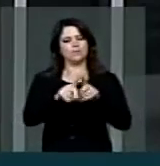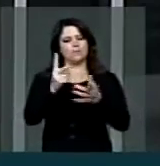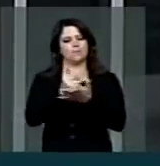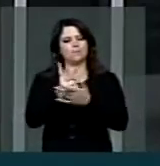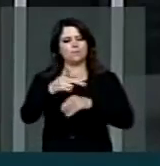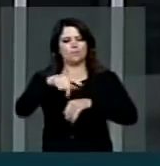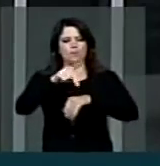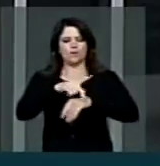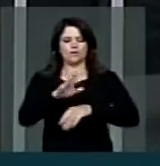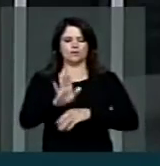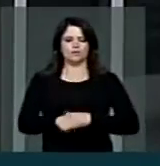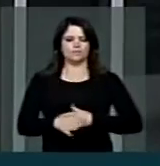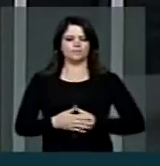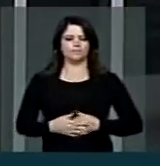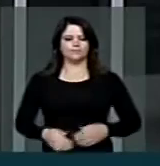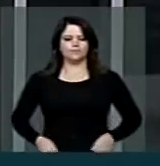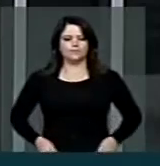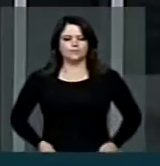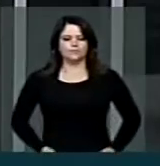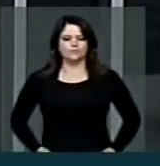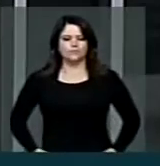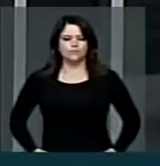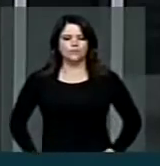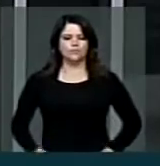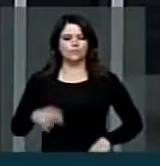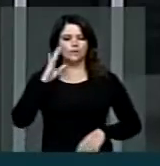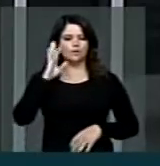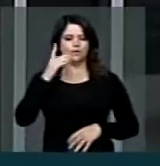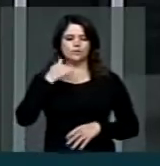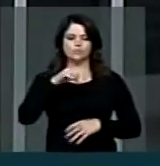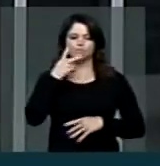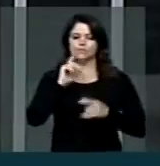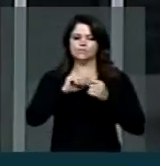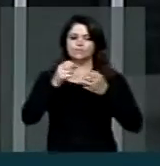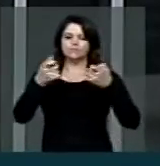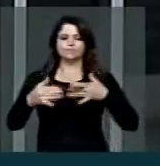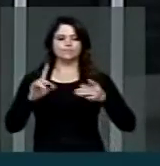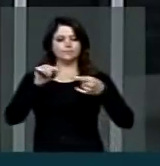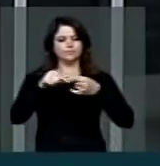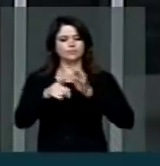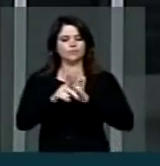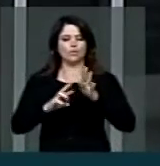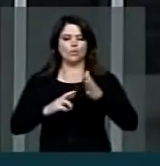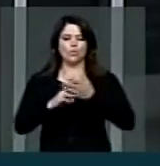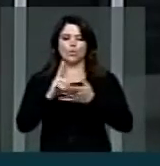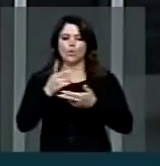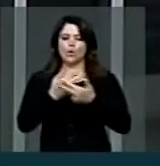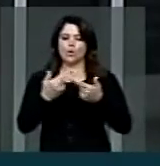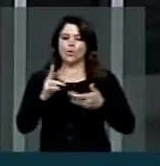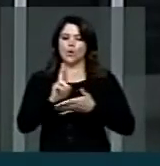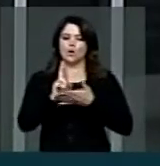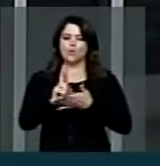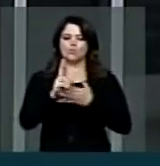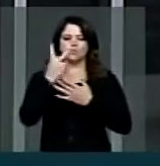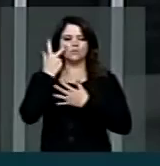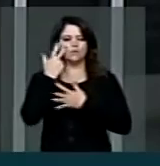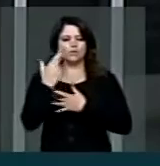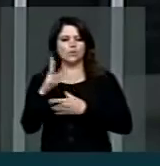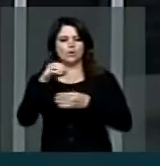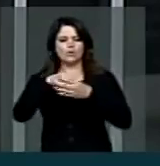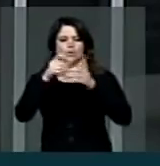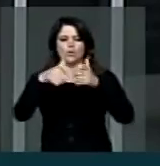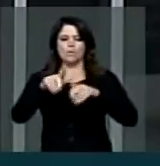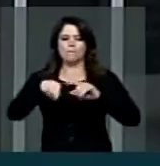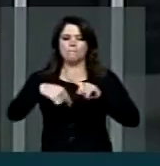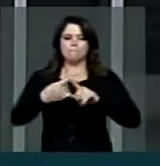do país. Esta reflexão que faço vem a propósito de um recurso natural que repousa em uma das regiões